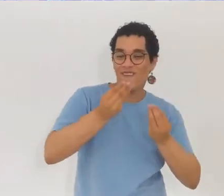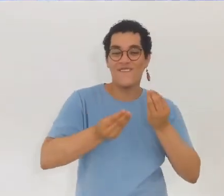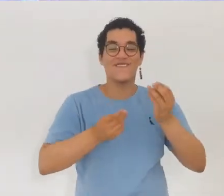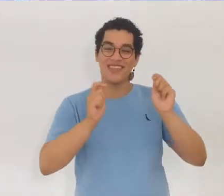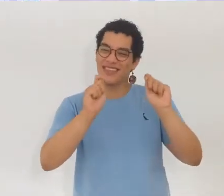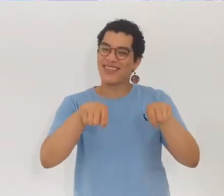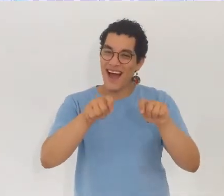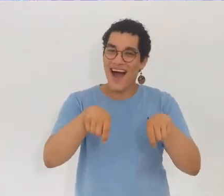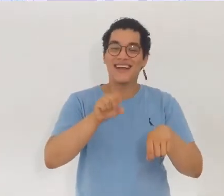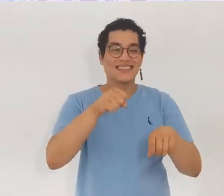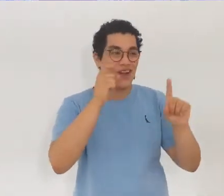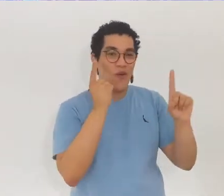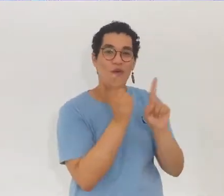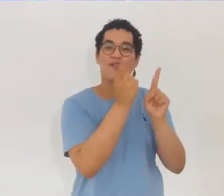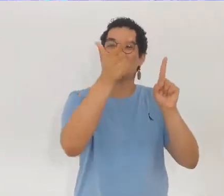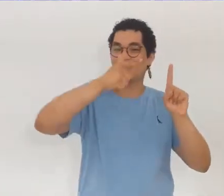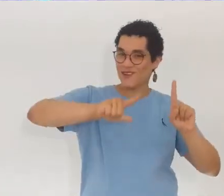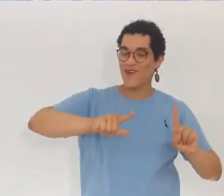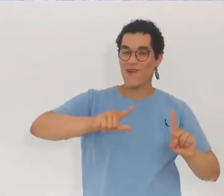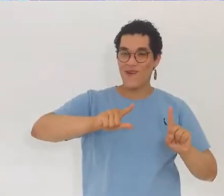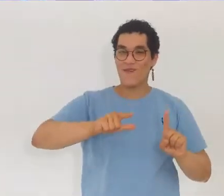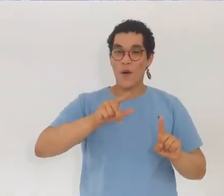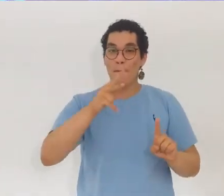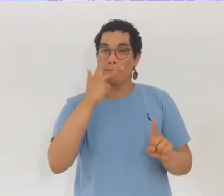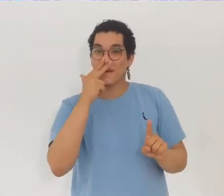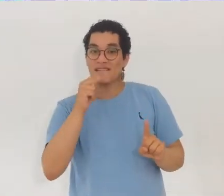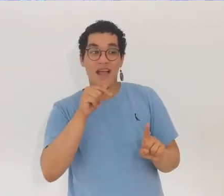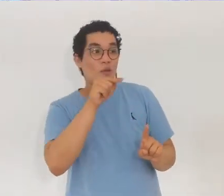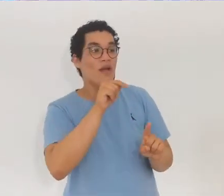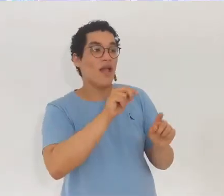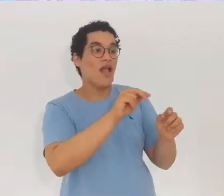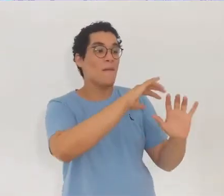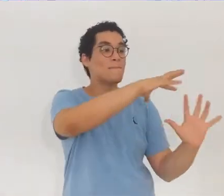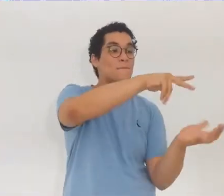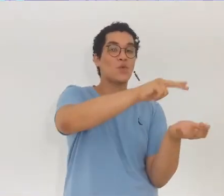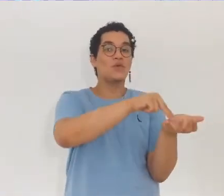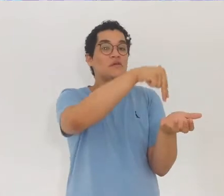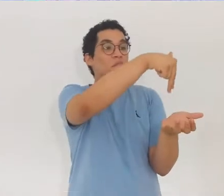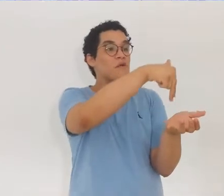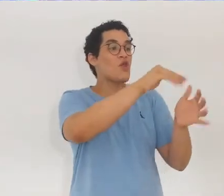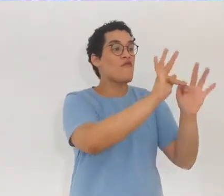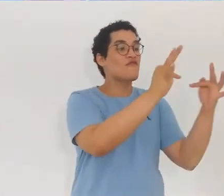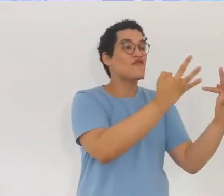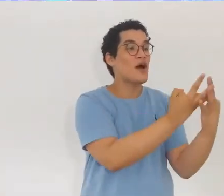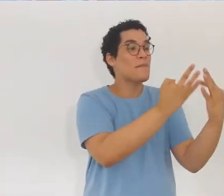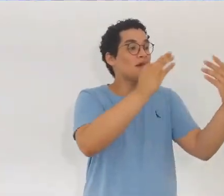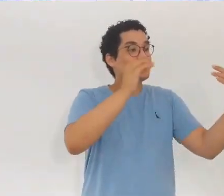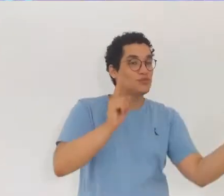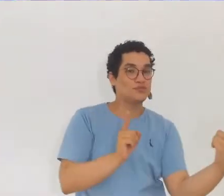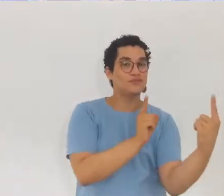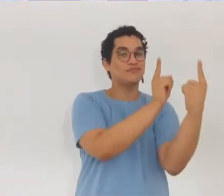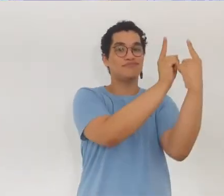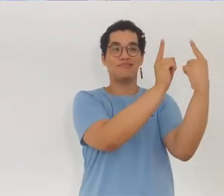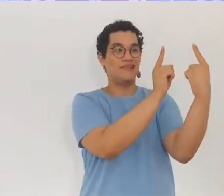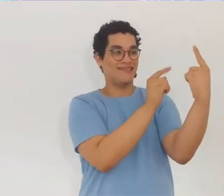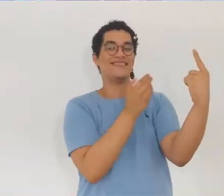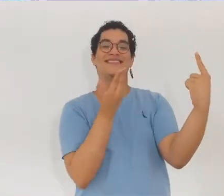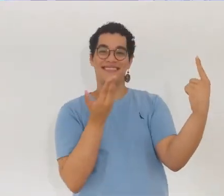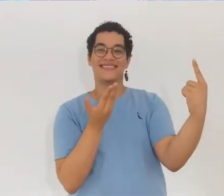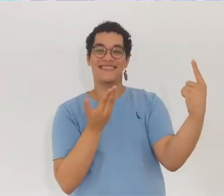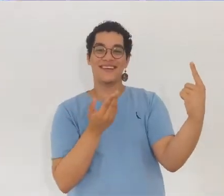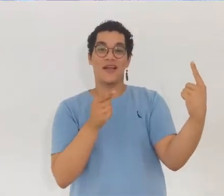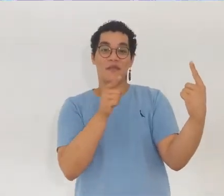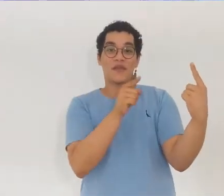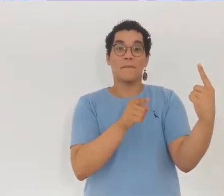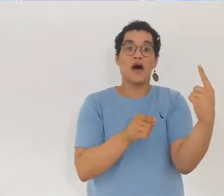o afeto que eles consagravam. Quase sempre, eles os vêm receber na sua volta ao mundo dos Espíritos. E o